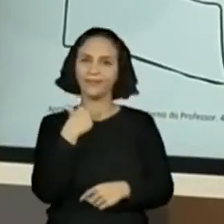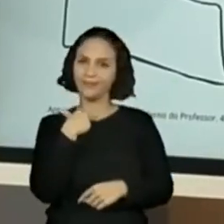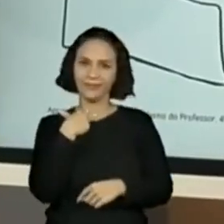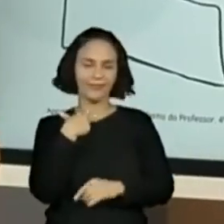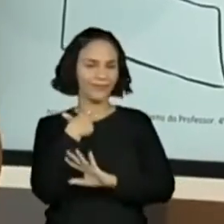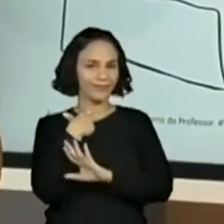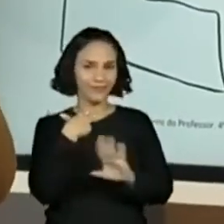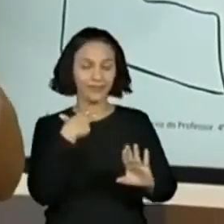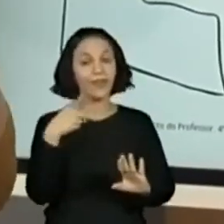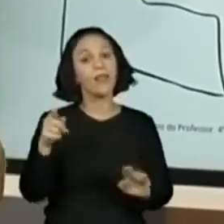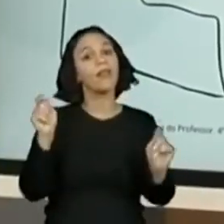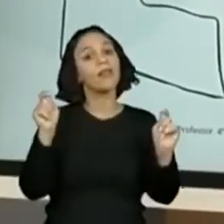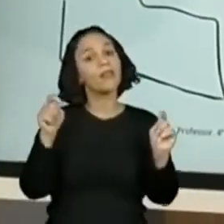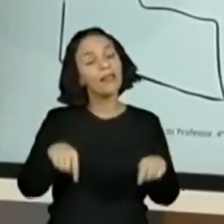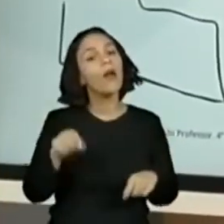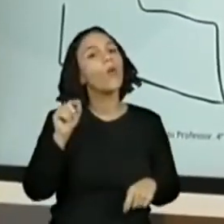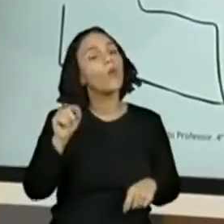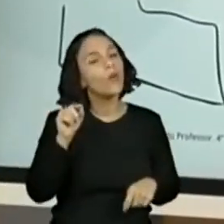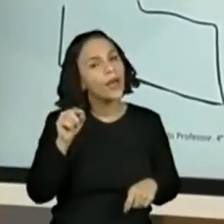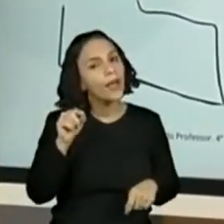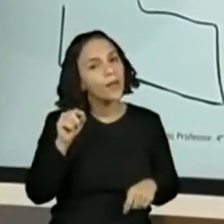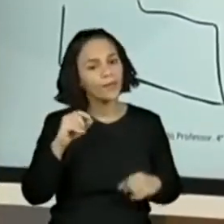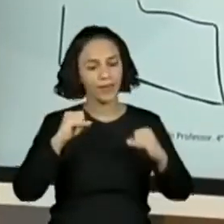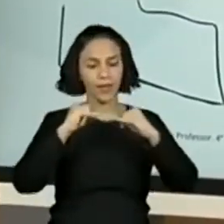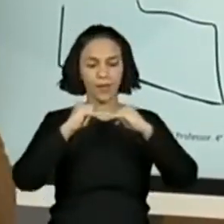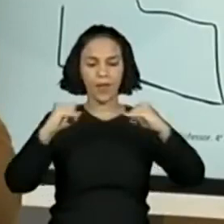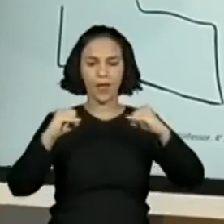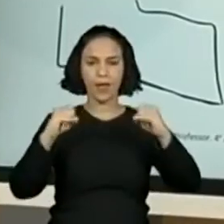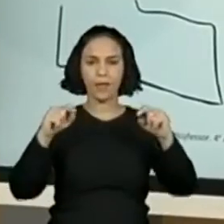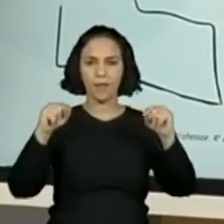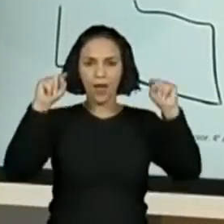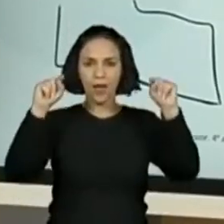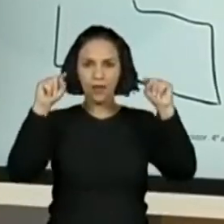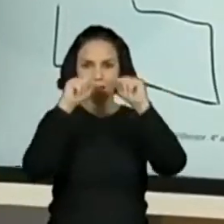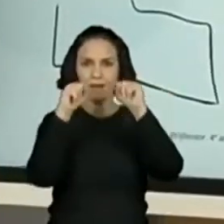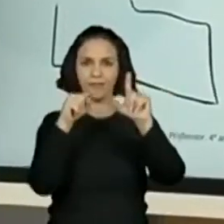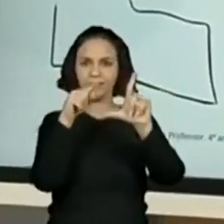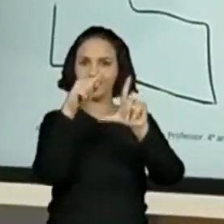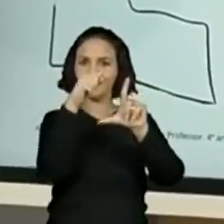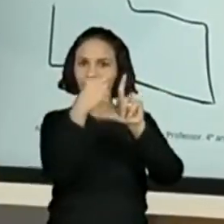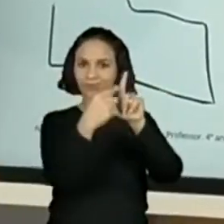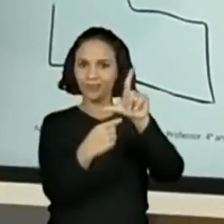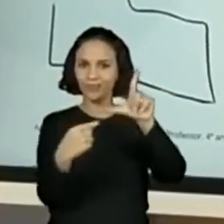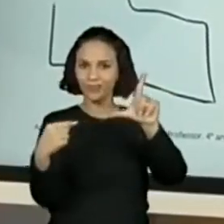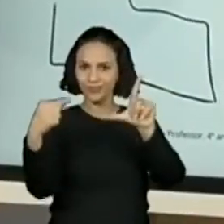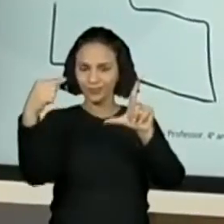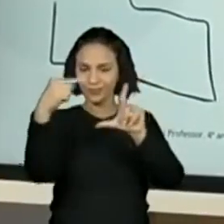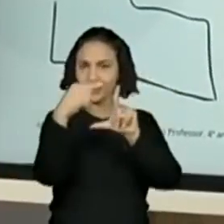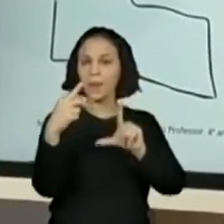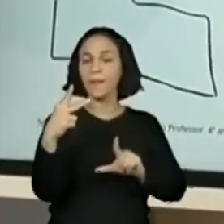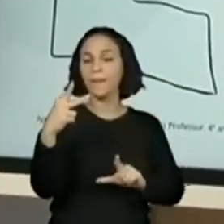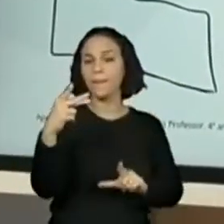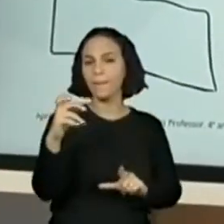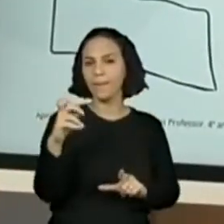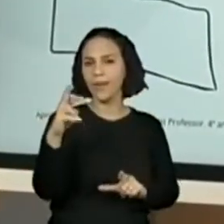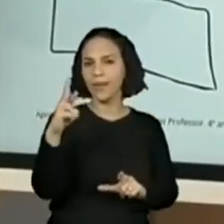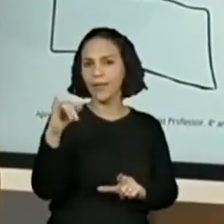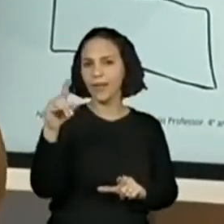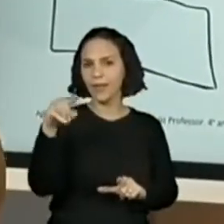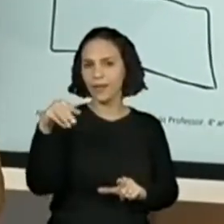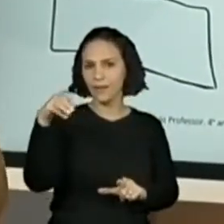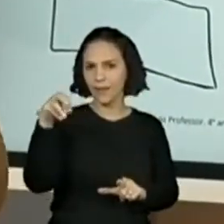consegue medir o perímetro dessas figuras. Tá bom, professora, entendi. Mas, quais são aquelas que a gente não